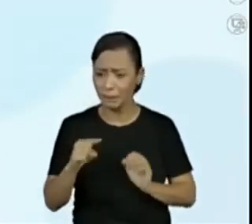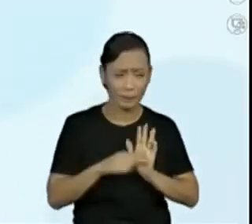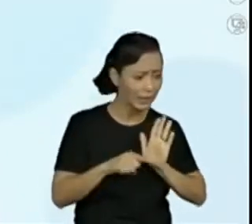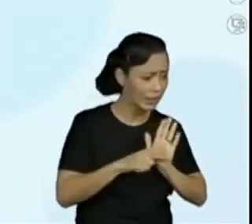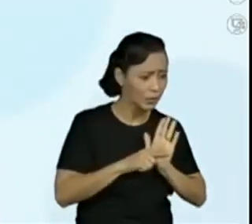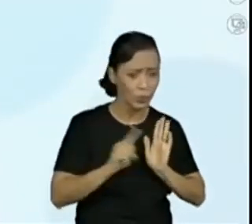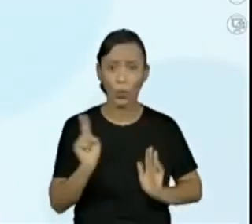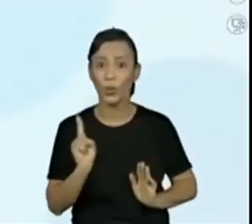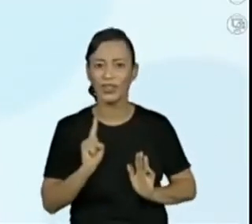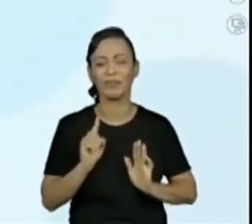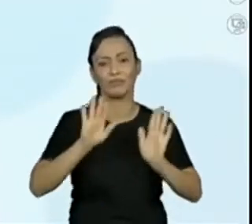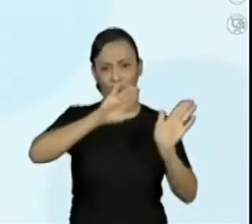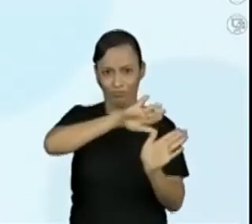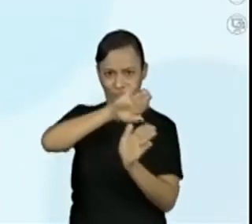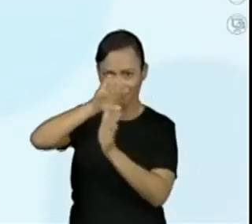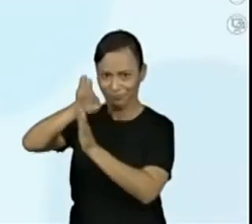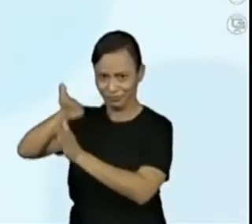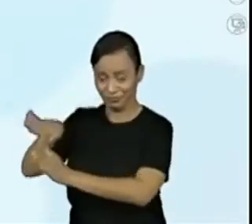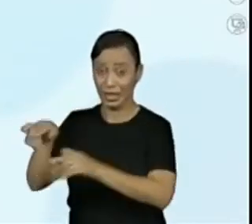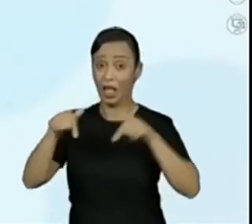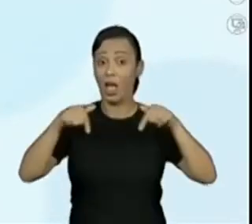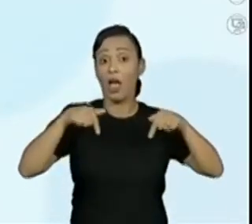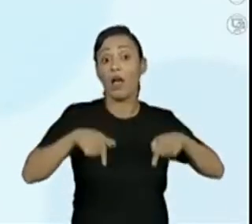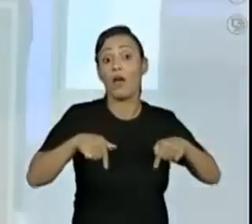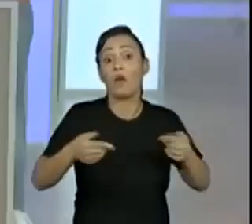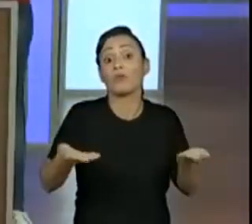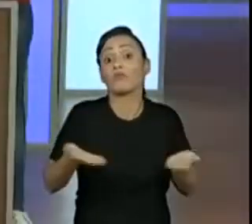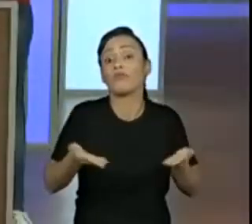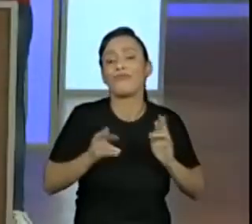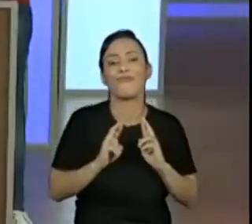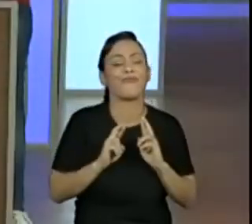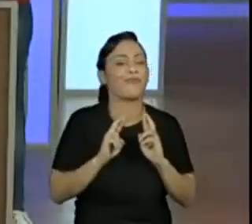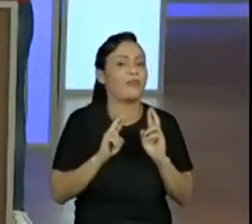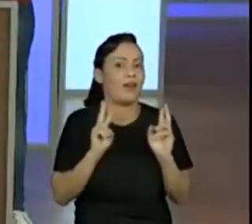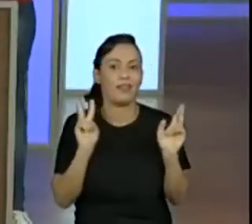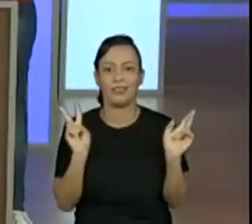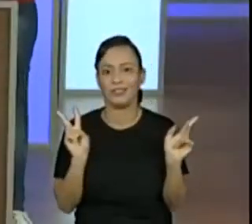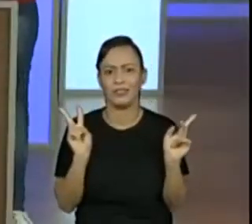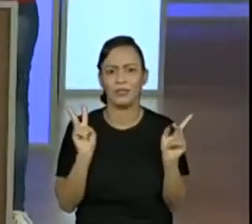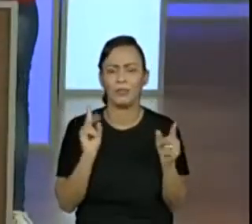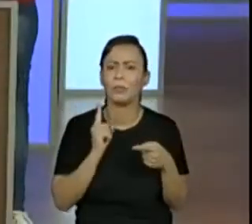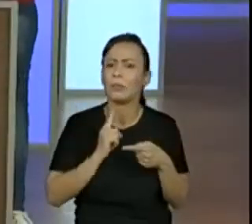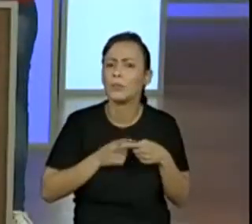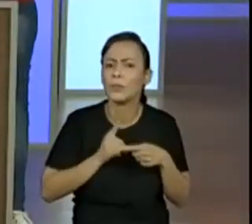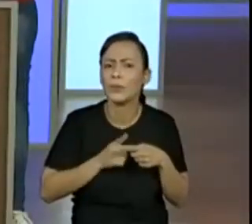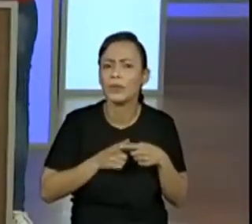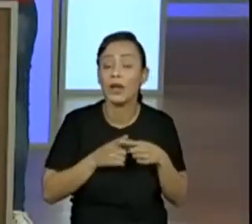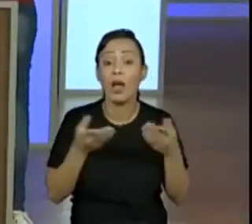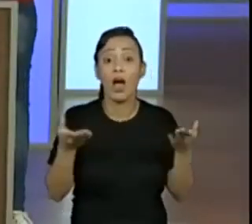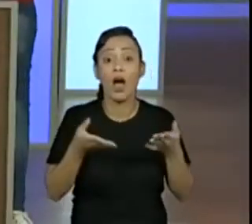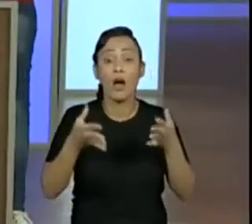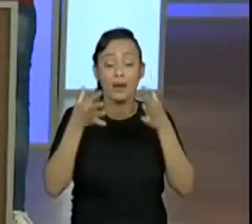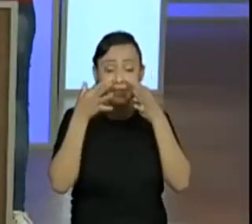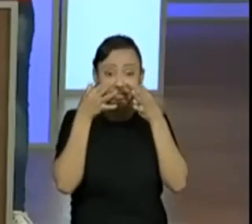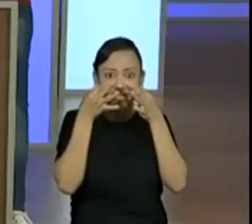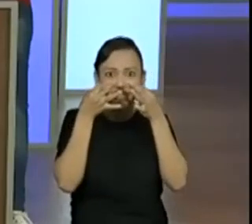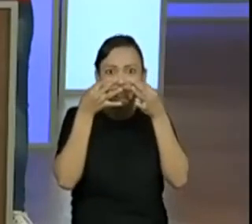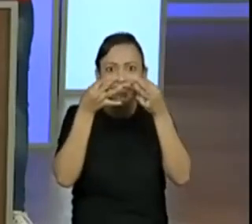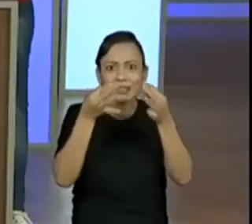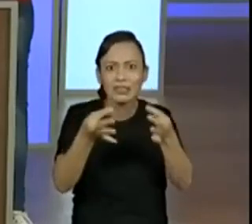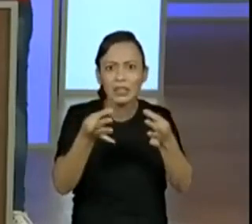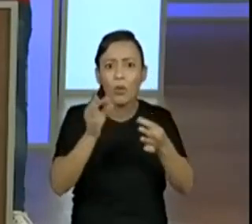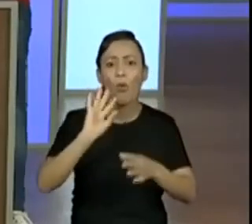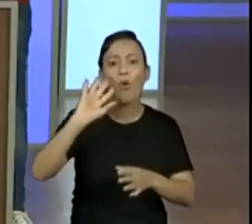agora é diferente. Por que é diferente daquilo? Porque eu tenho que ter prestado atenção na situação